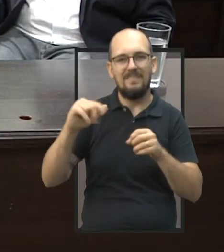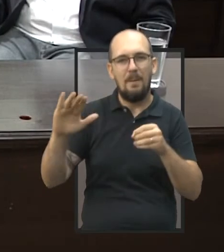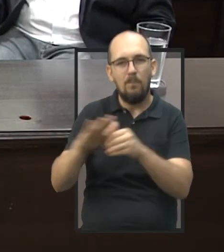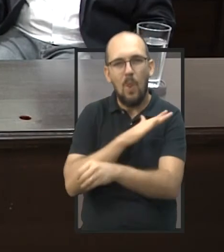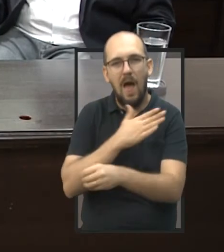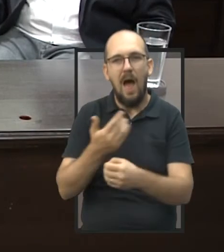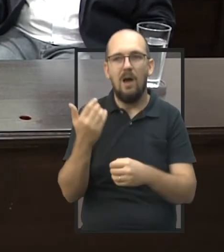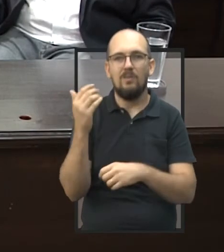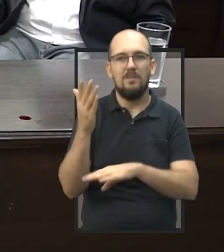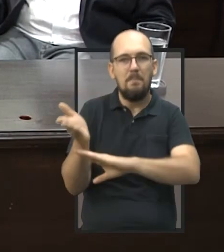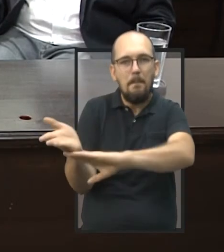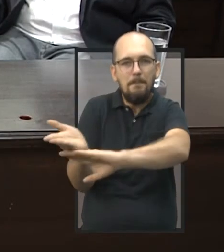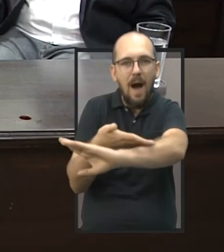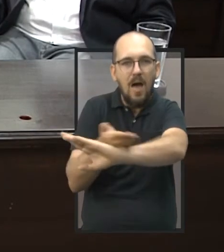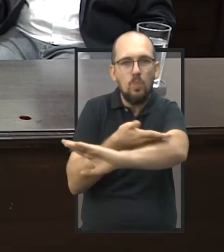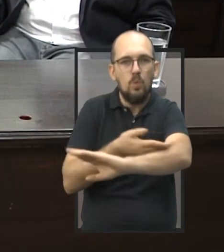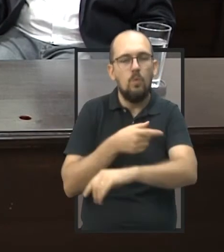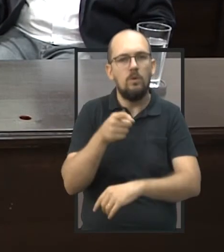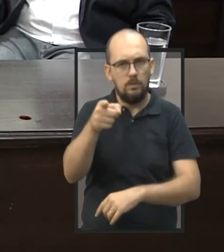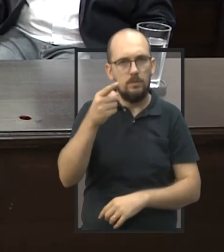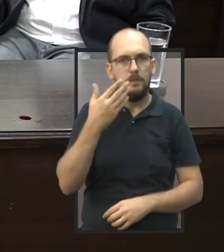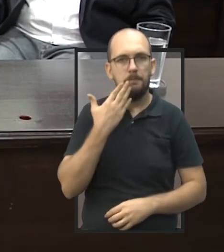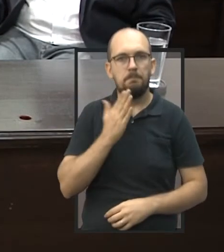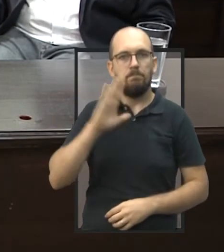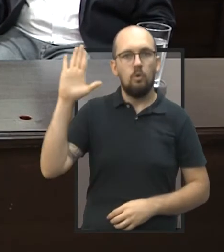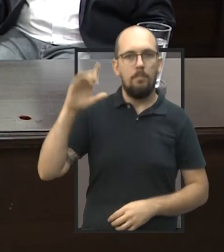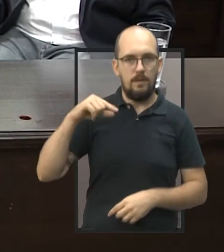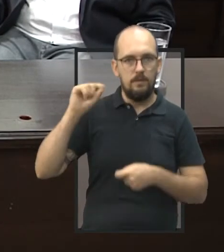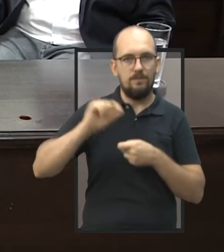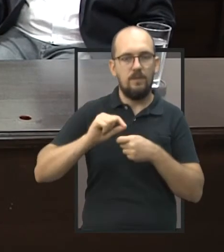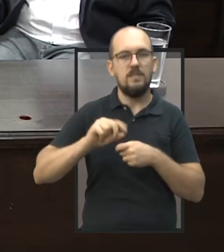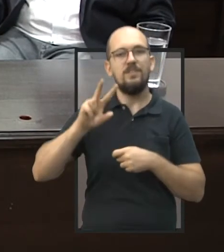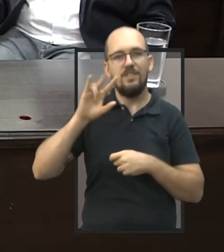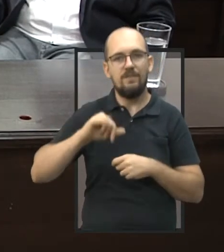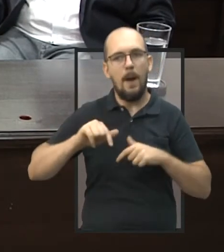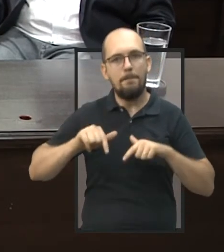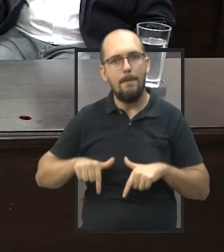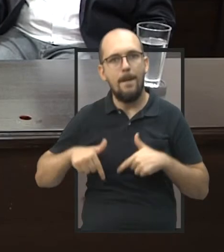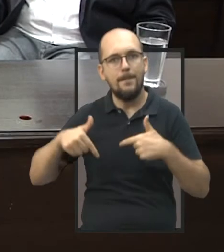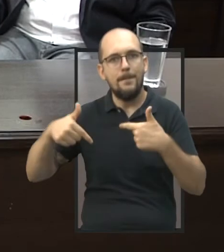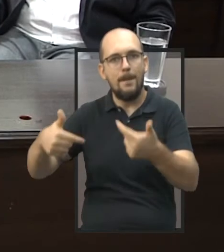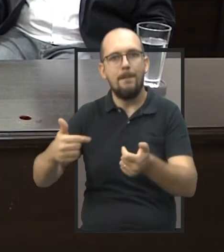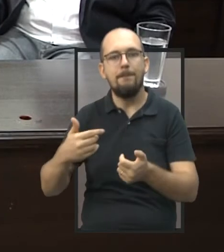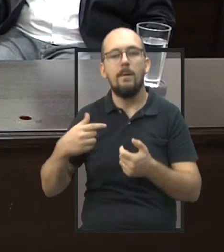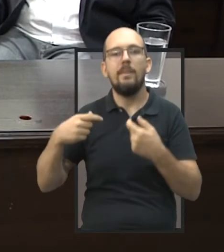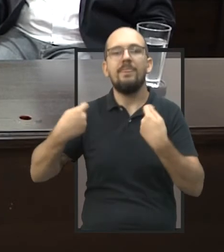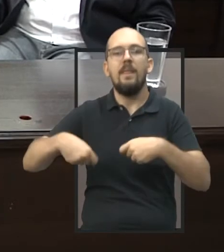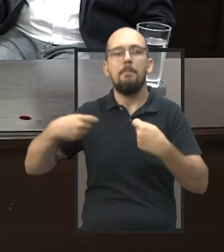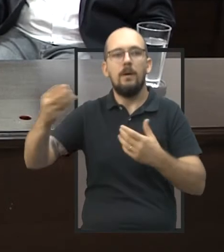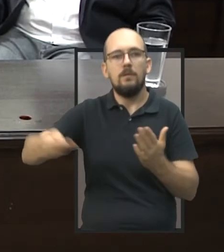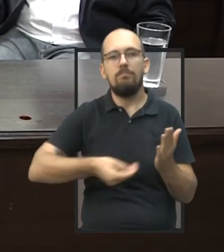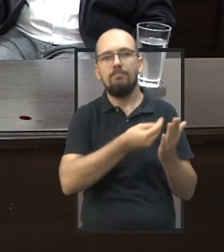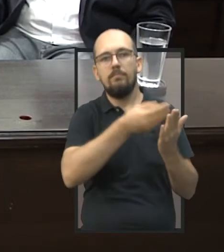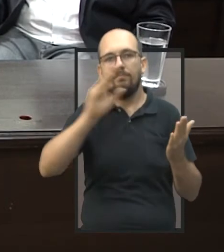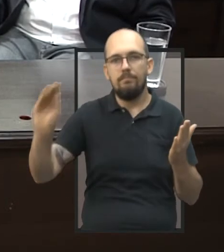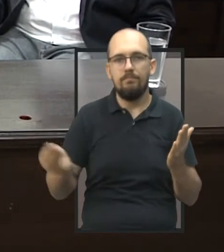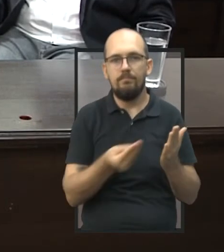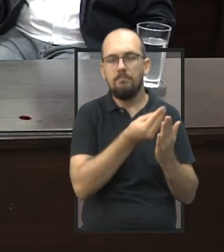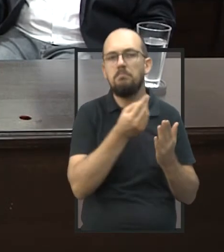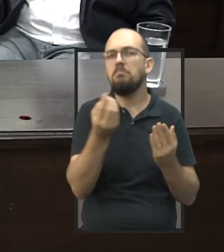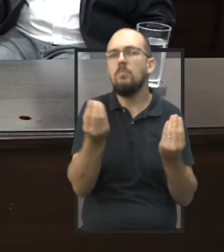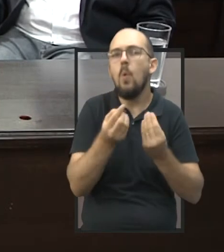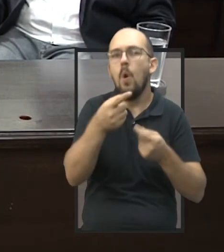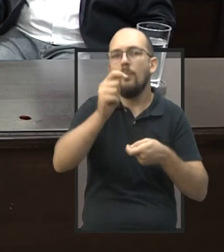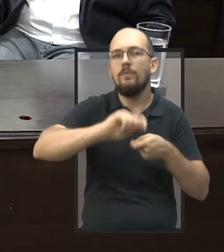tapa-buraco, corte de mato, essa era uma promessa de campanha que o senhor iria atender essas pessoas e levar essas demandas até o Poder Executivo.